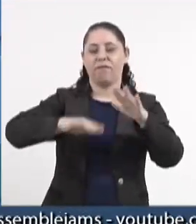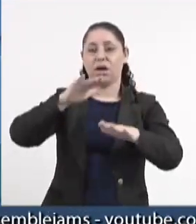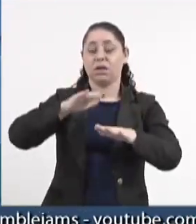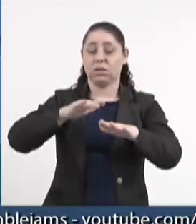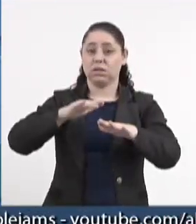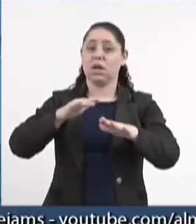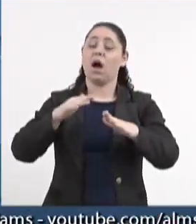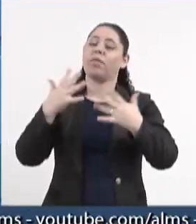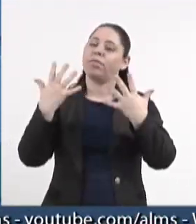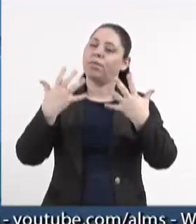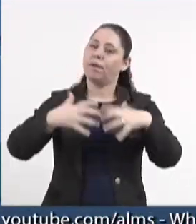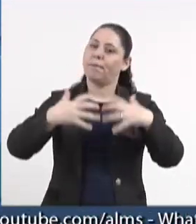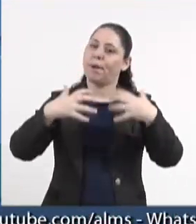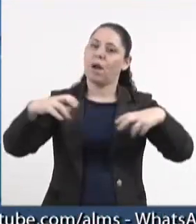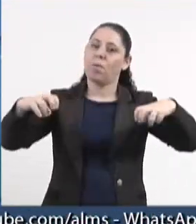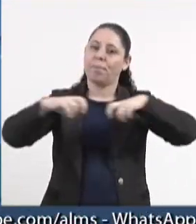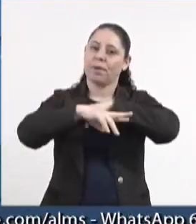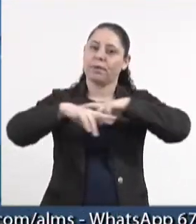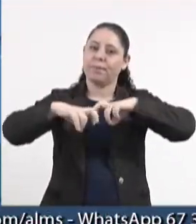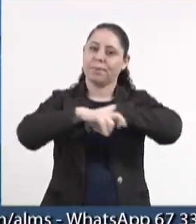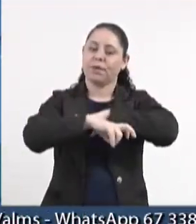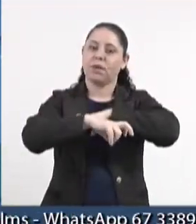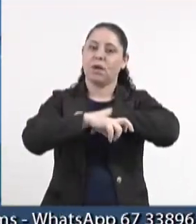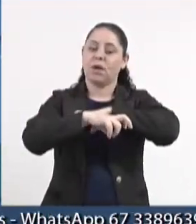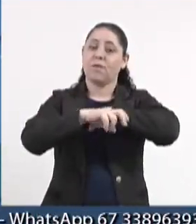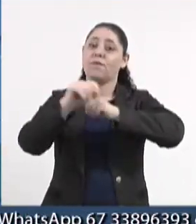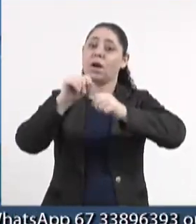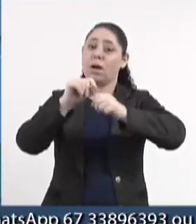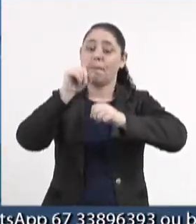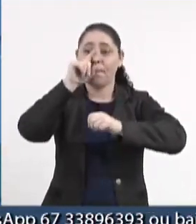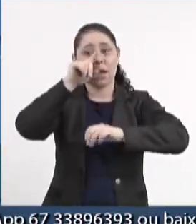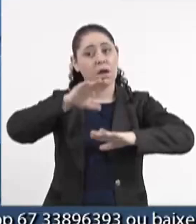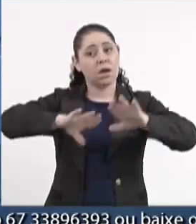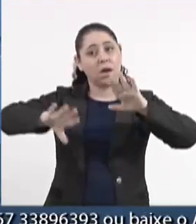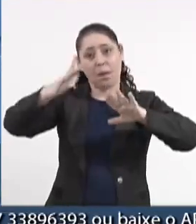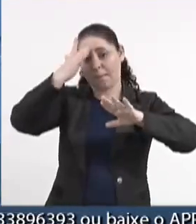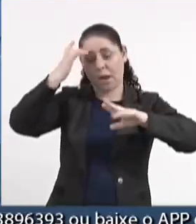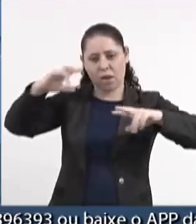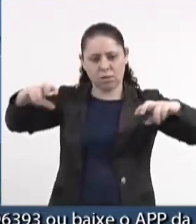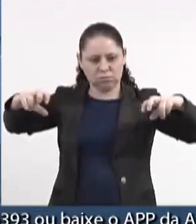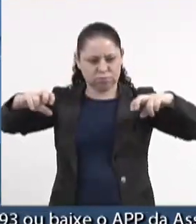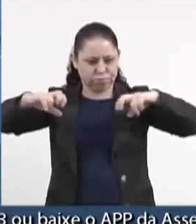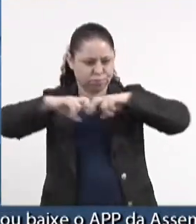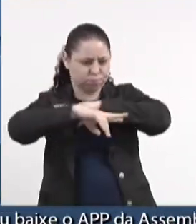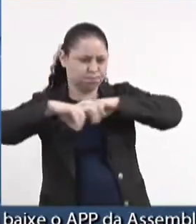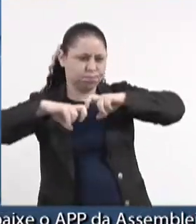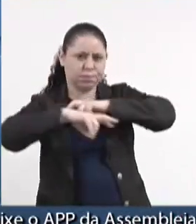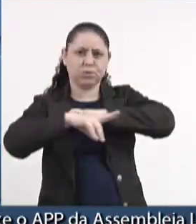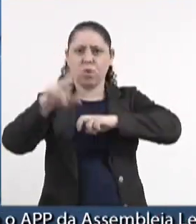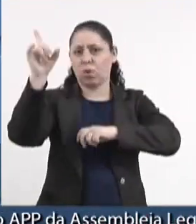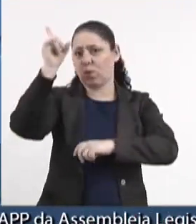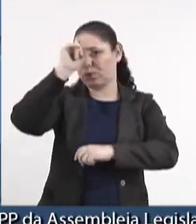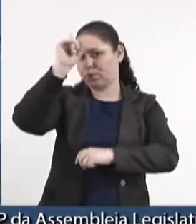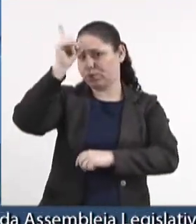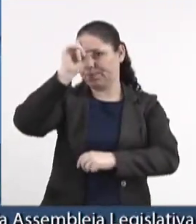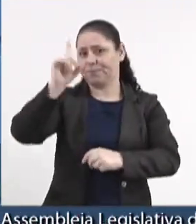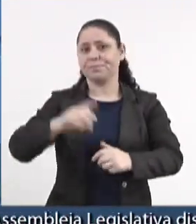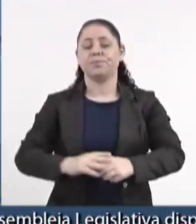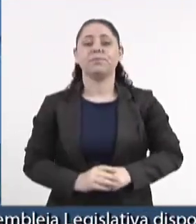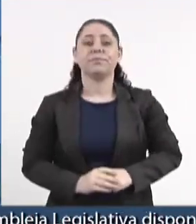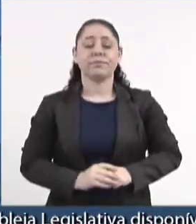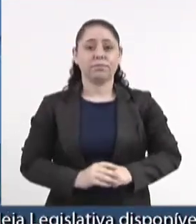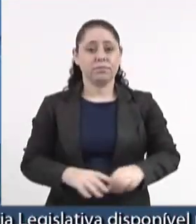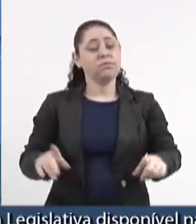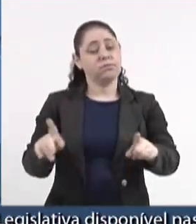atrapalhando até o trânsito, causando risco a quem transita por essa localidade.